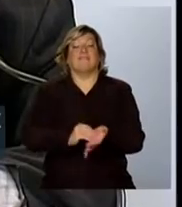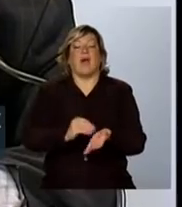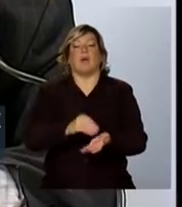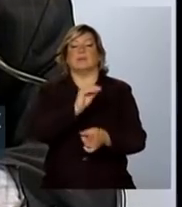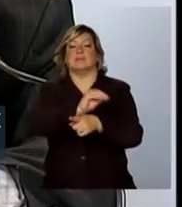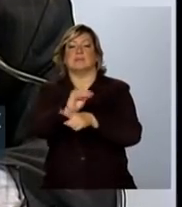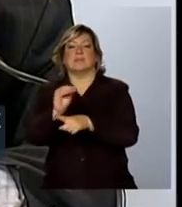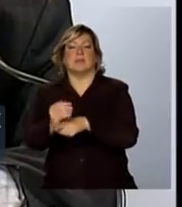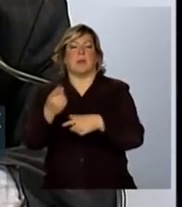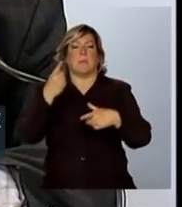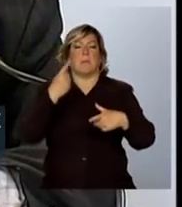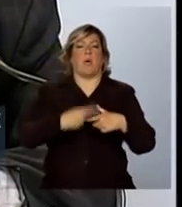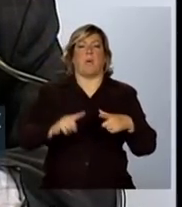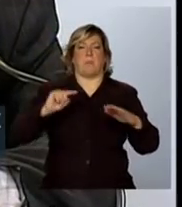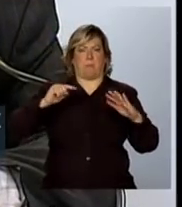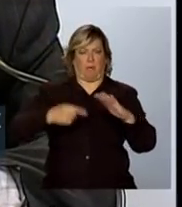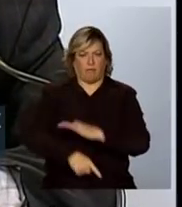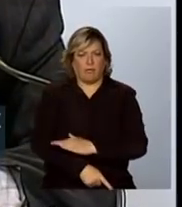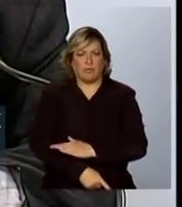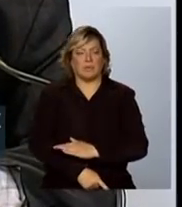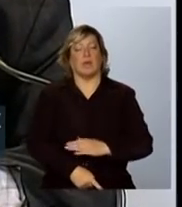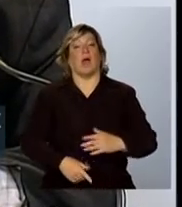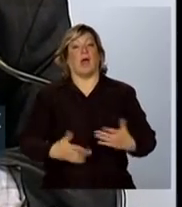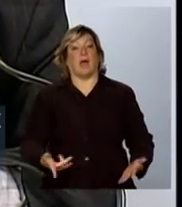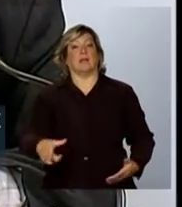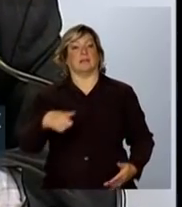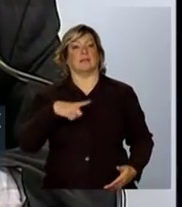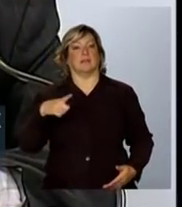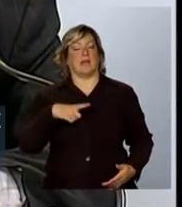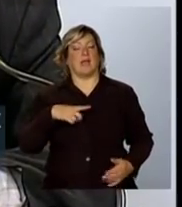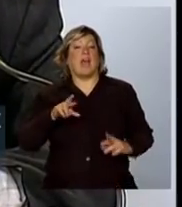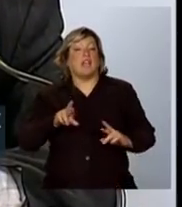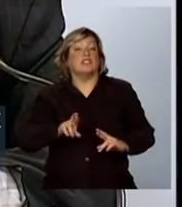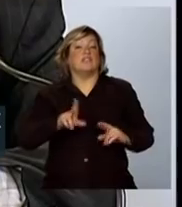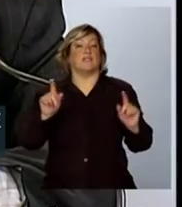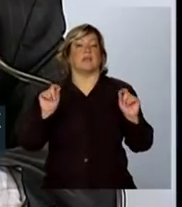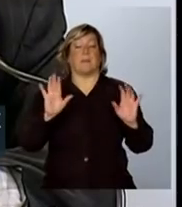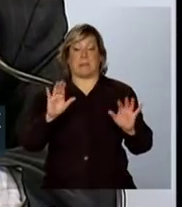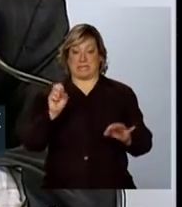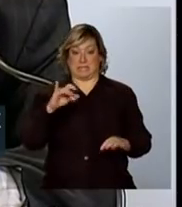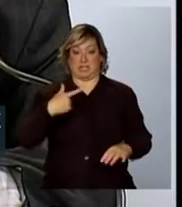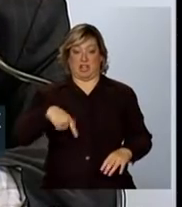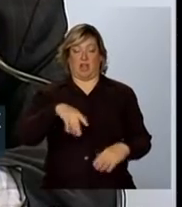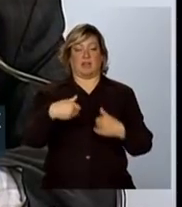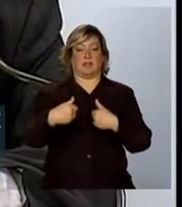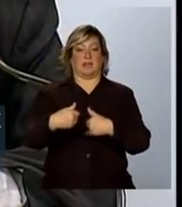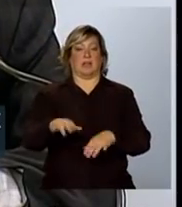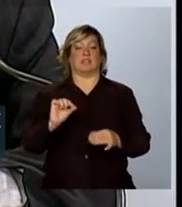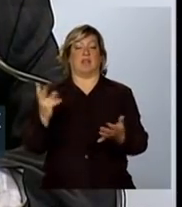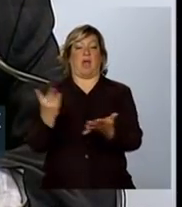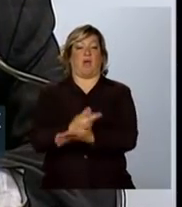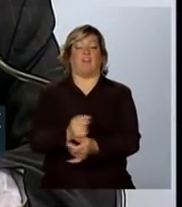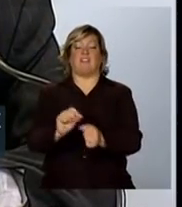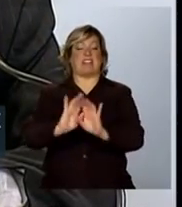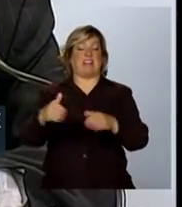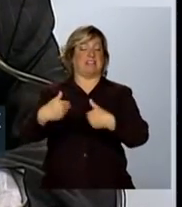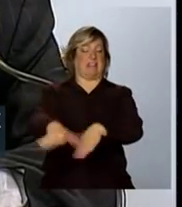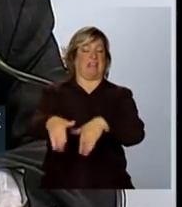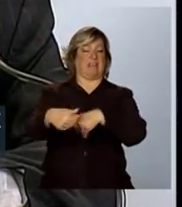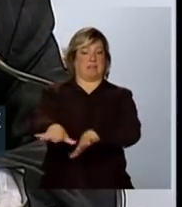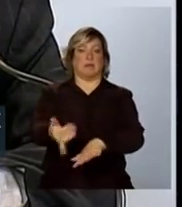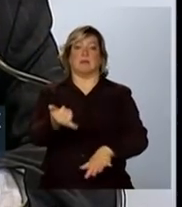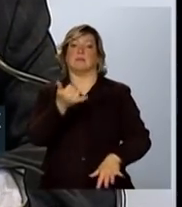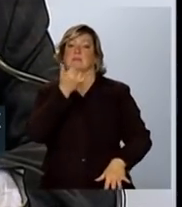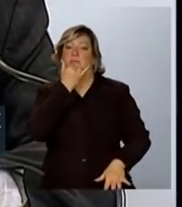ou crônico ou agudo muito relevante, ele tem um caráter diferencial, mas que, se a gente deixar acontecer sem tomar providência, a gente